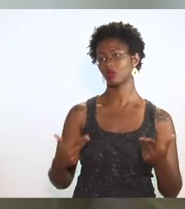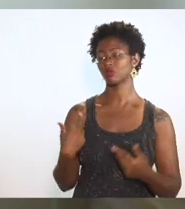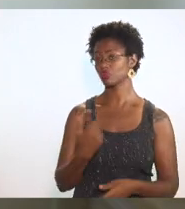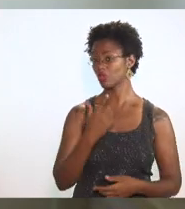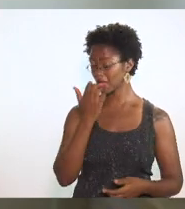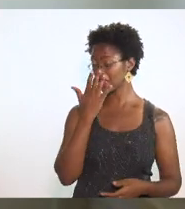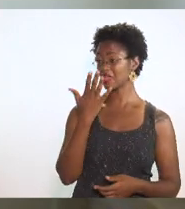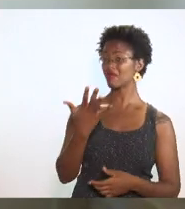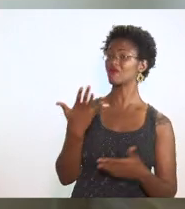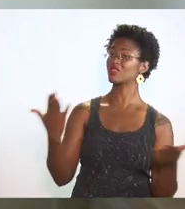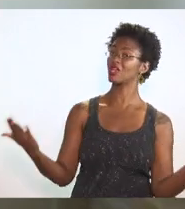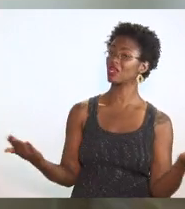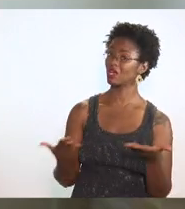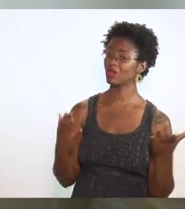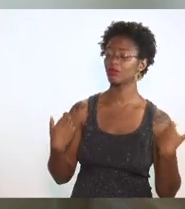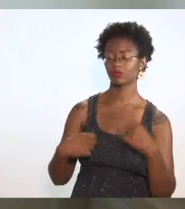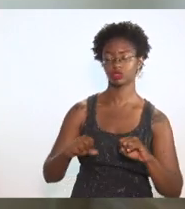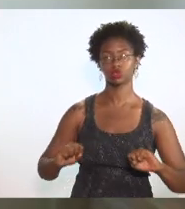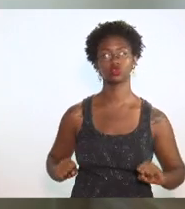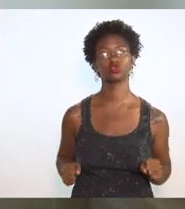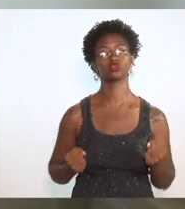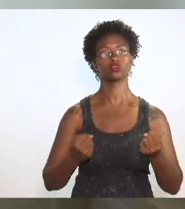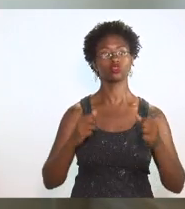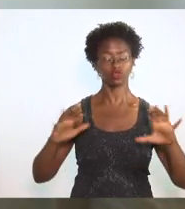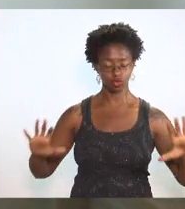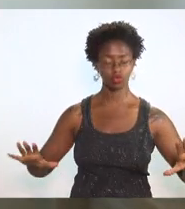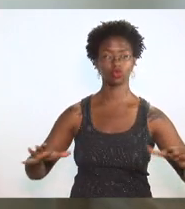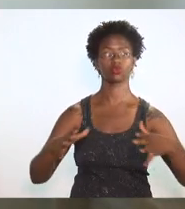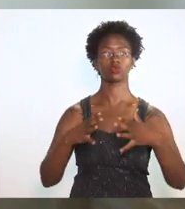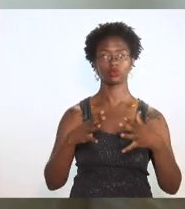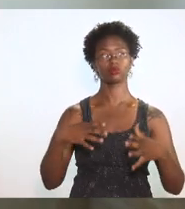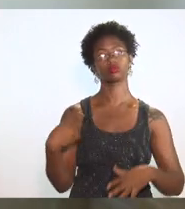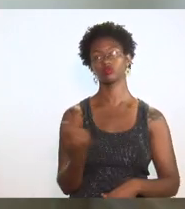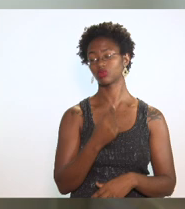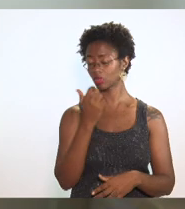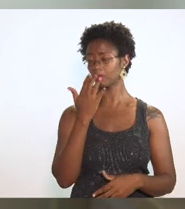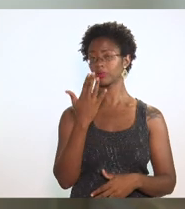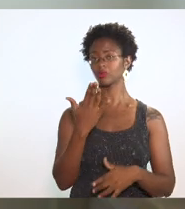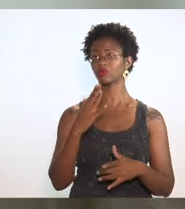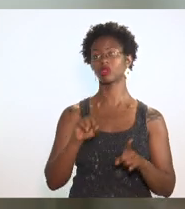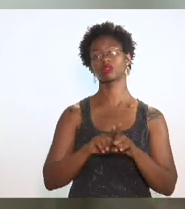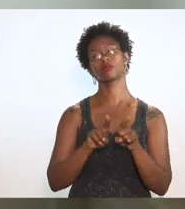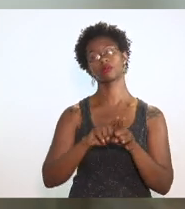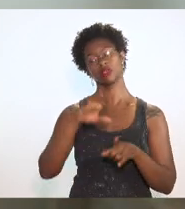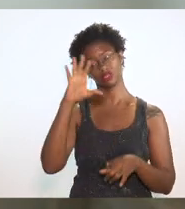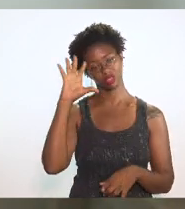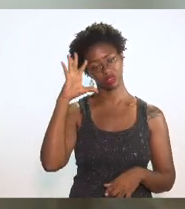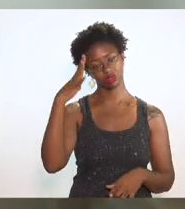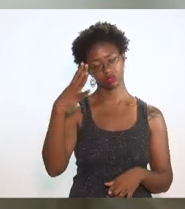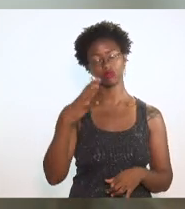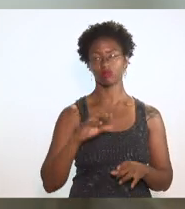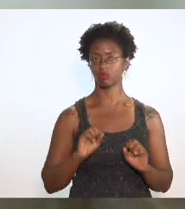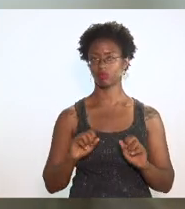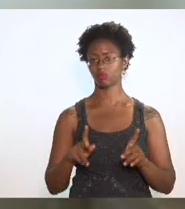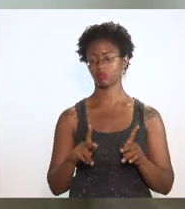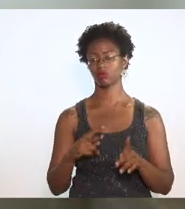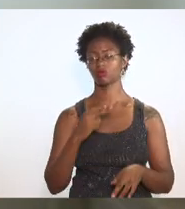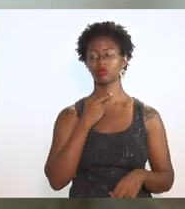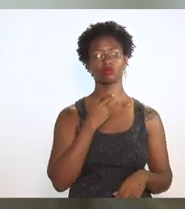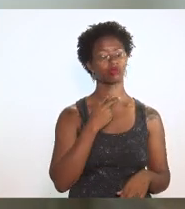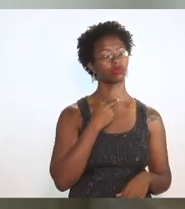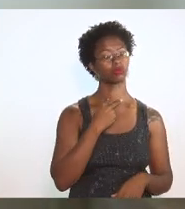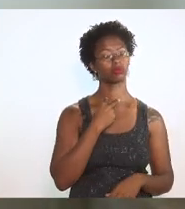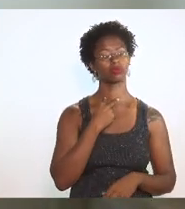e que tem que ser um esforço coletivo. E vamos enfrentar e vamos resolver. Não podemos ficar